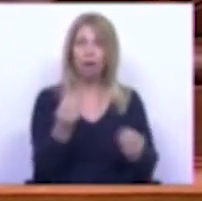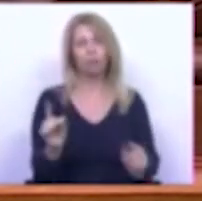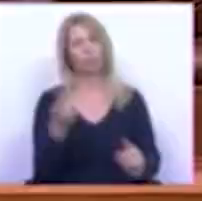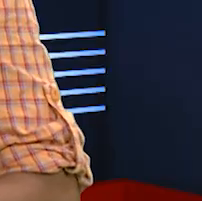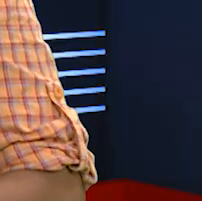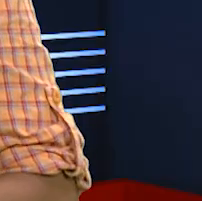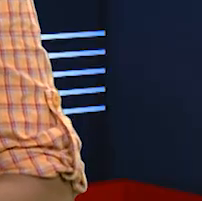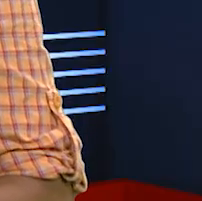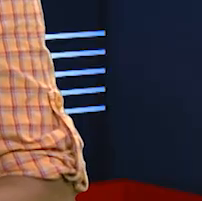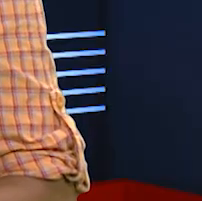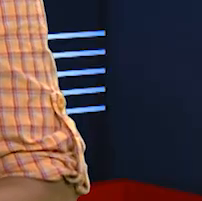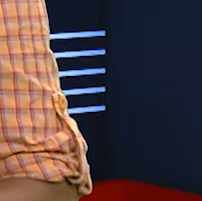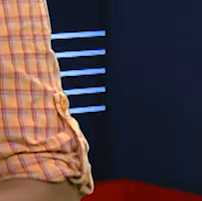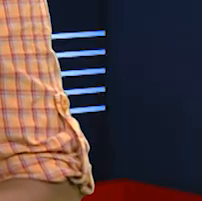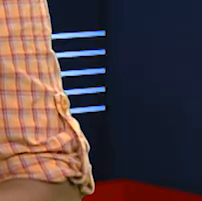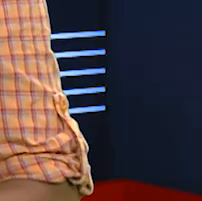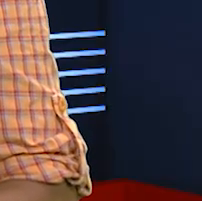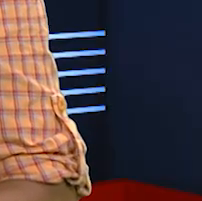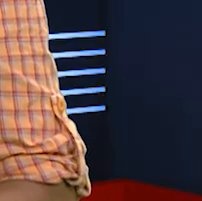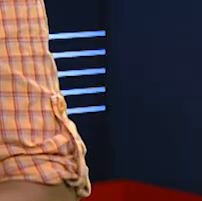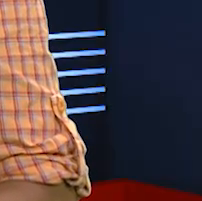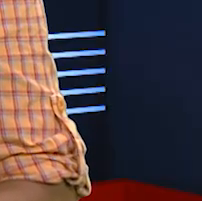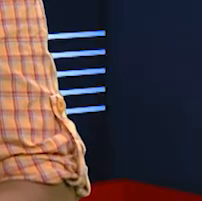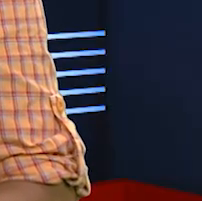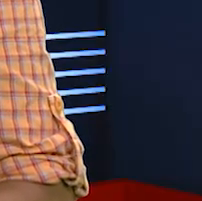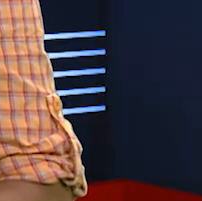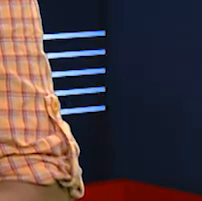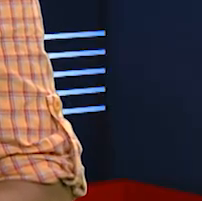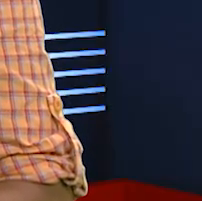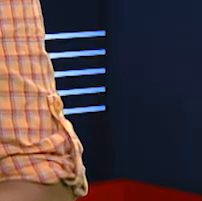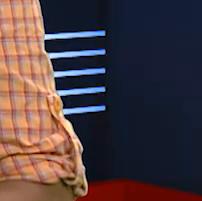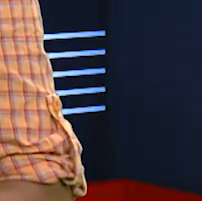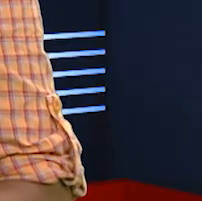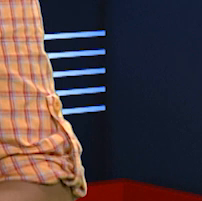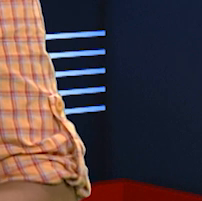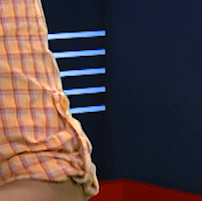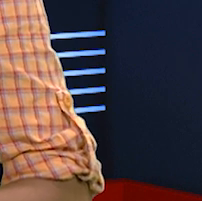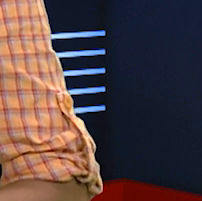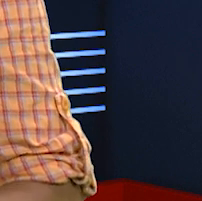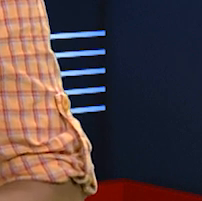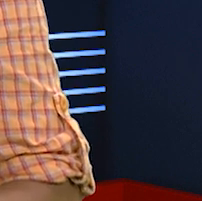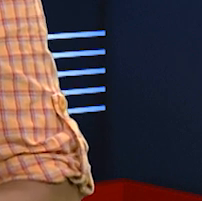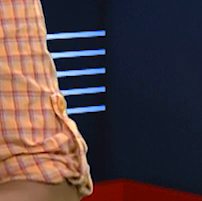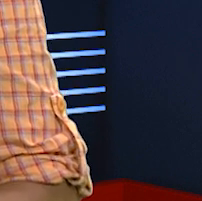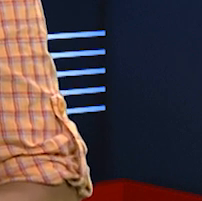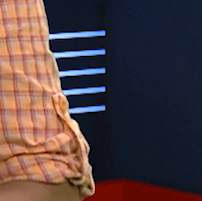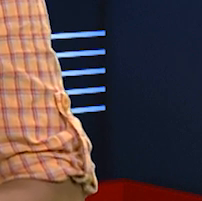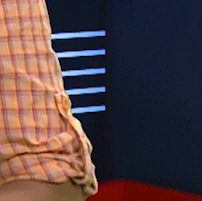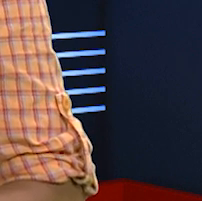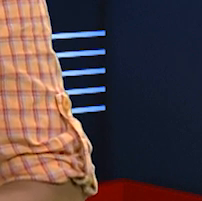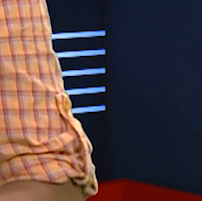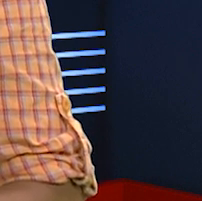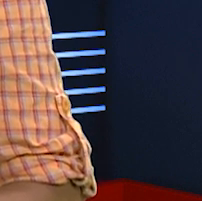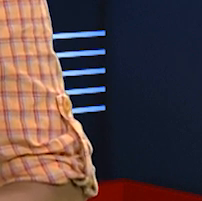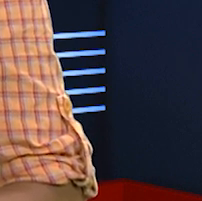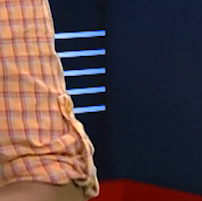compromissos em Portugal a crise no setor nupcial dos últimos dois anos devido à pandemia parece ter chegado ao fim no